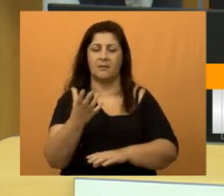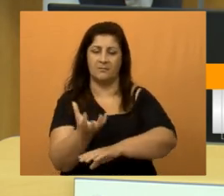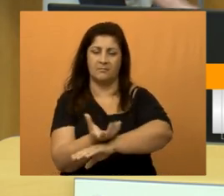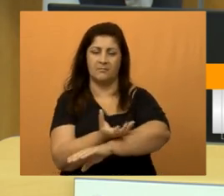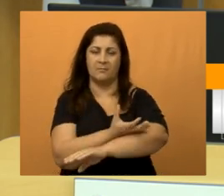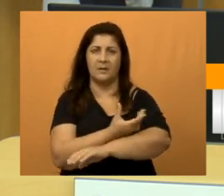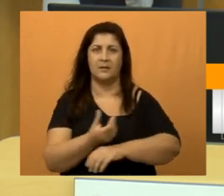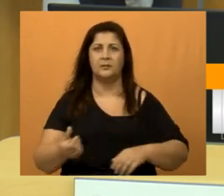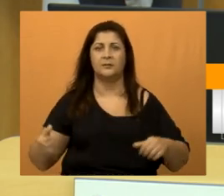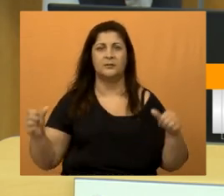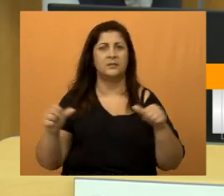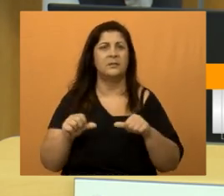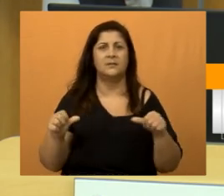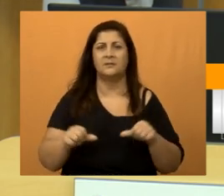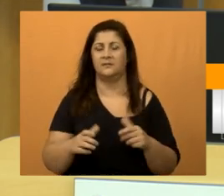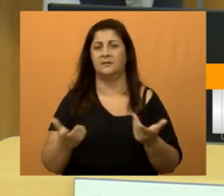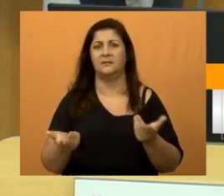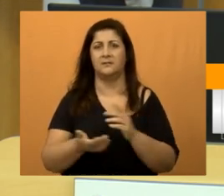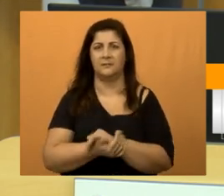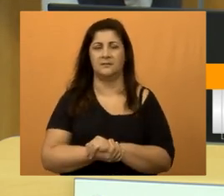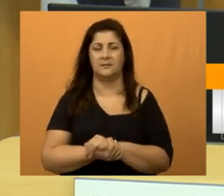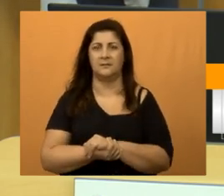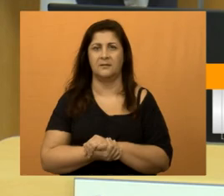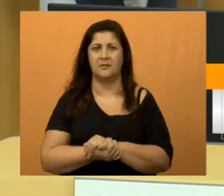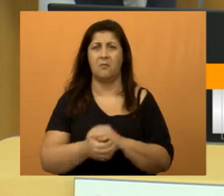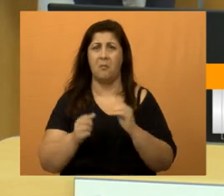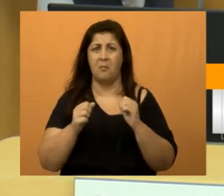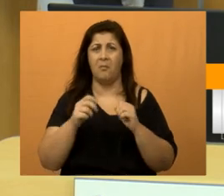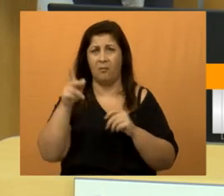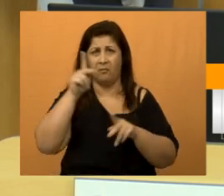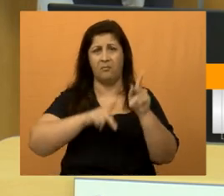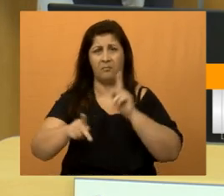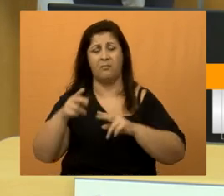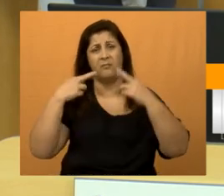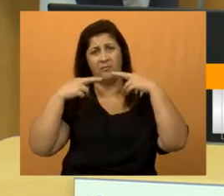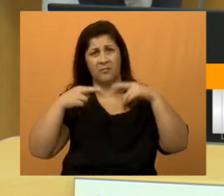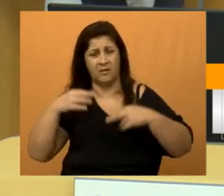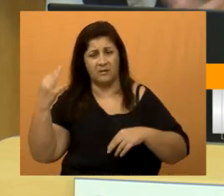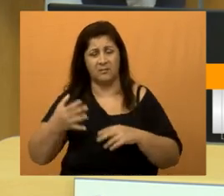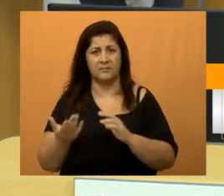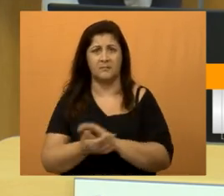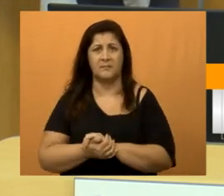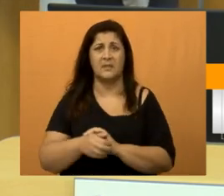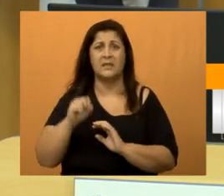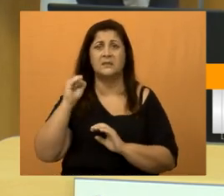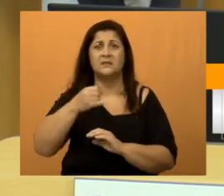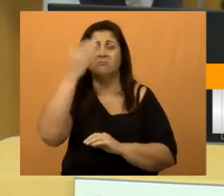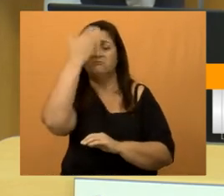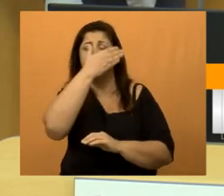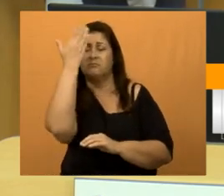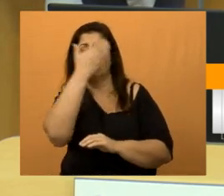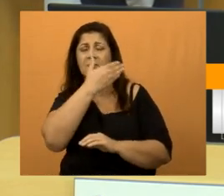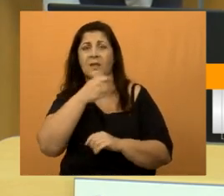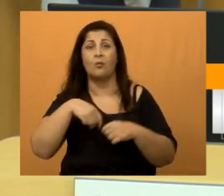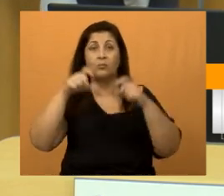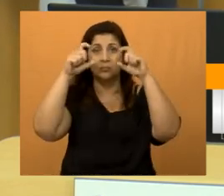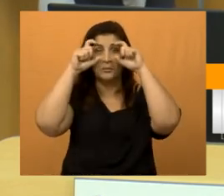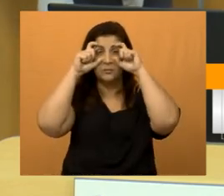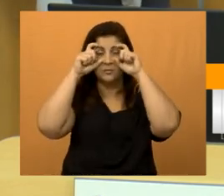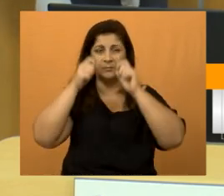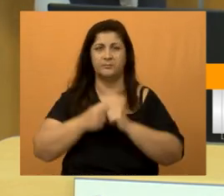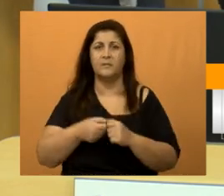terrível naquele local ali. Tem razão do povo reclamar. Se não enxerga, usa óculos,